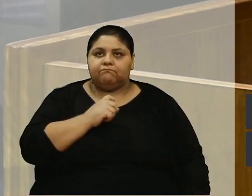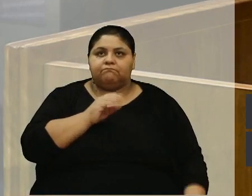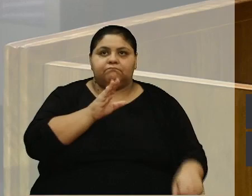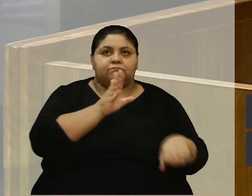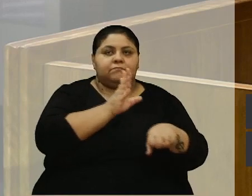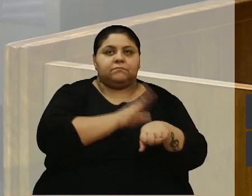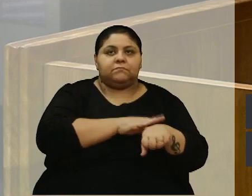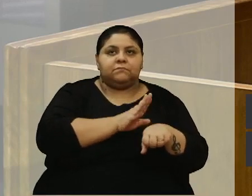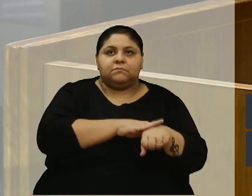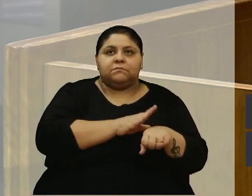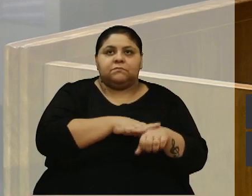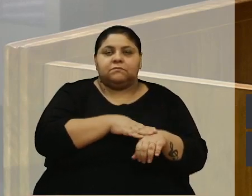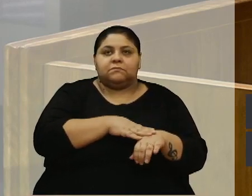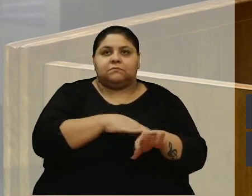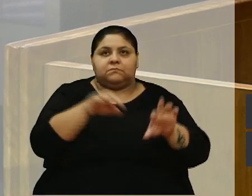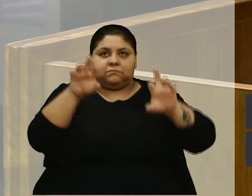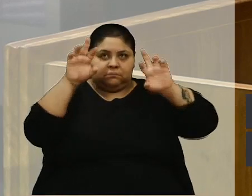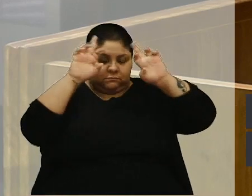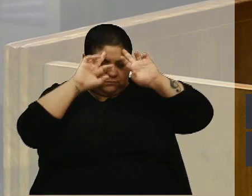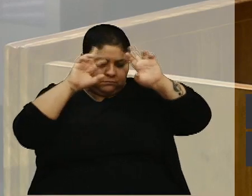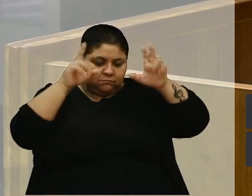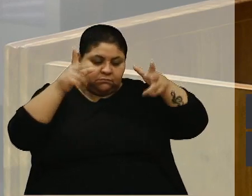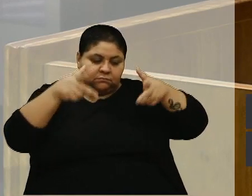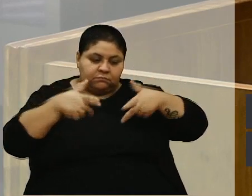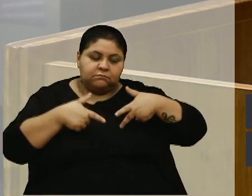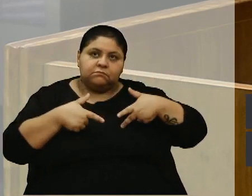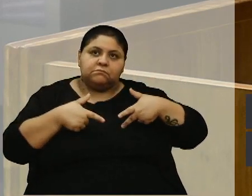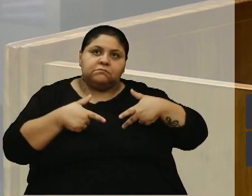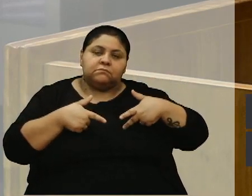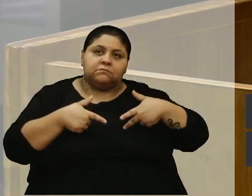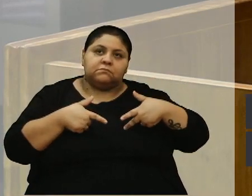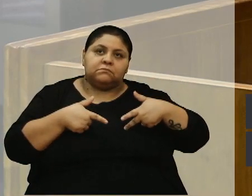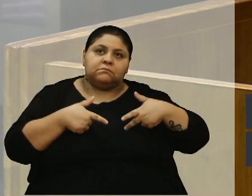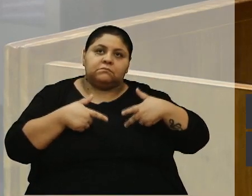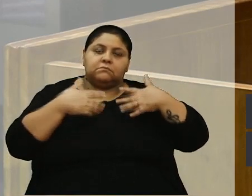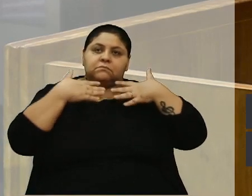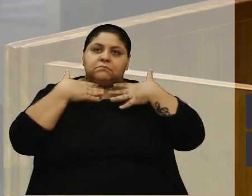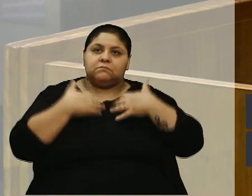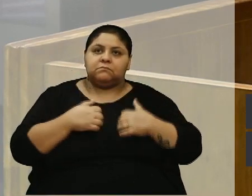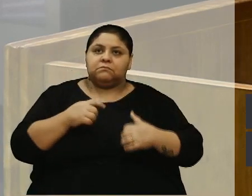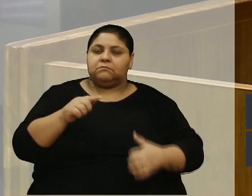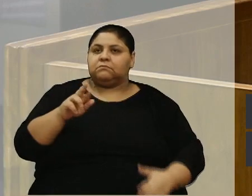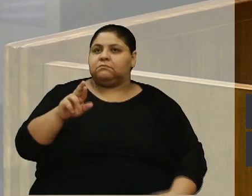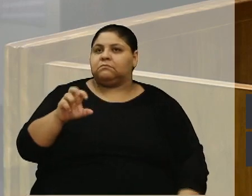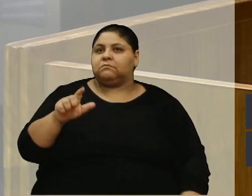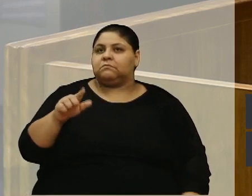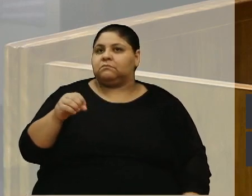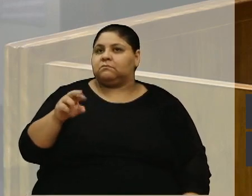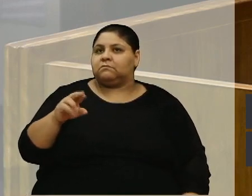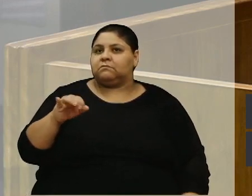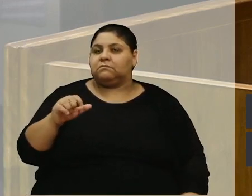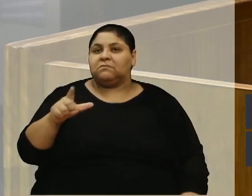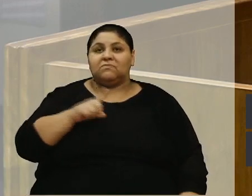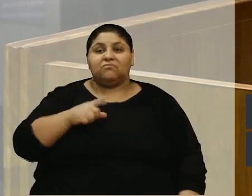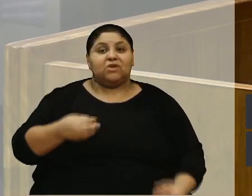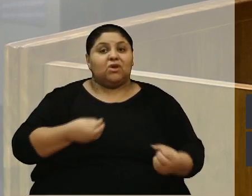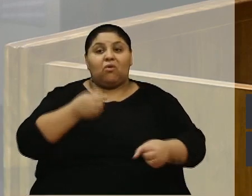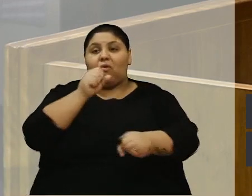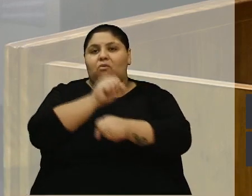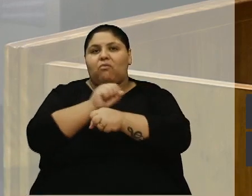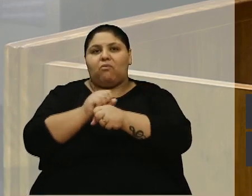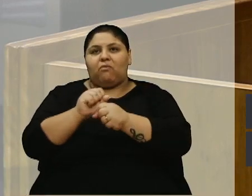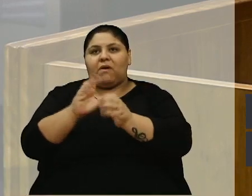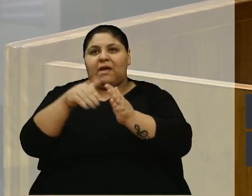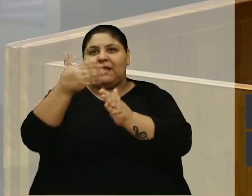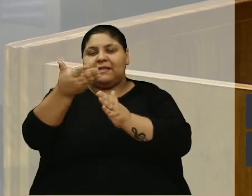eu devo reconhecer que a secretária Grégora, disse, não, não dá para esperar até amanhã, que era segunda